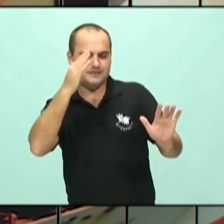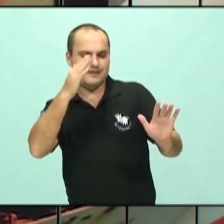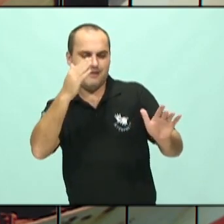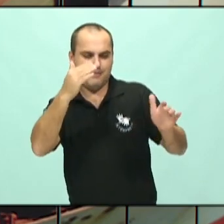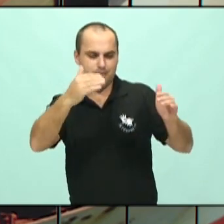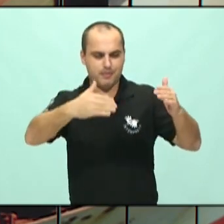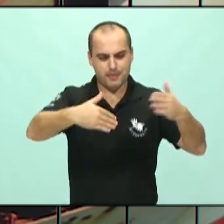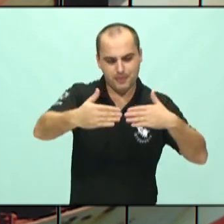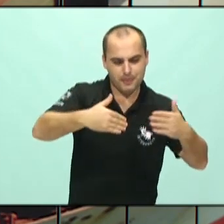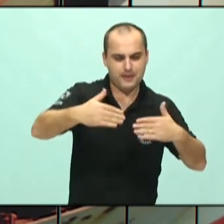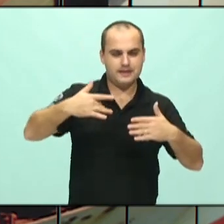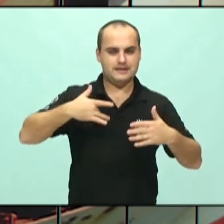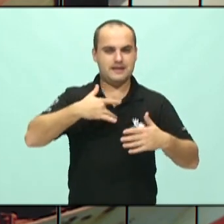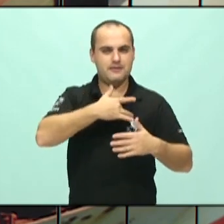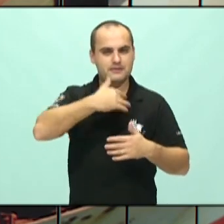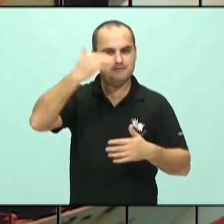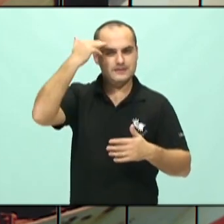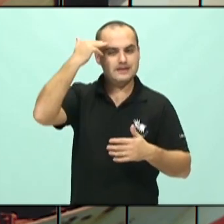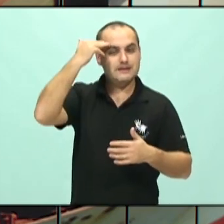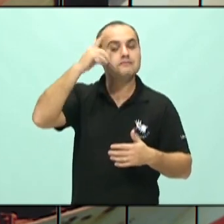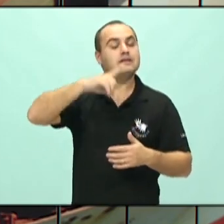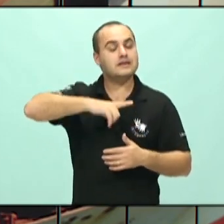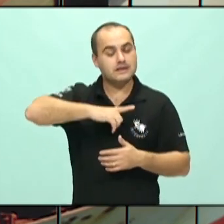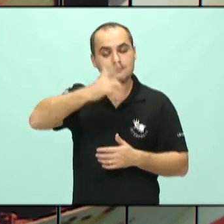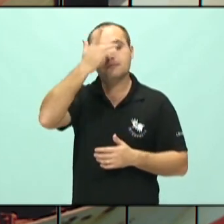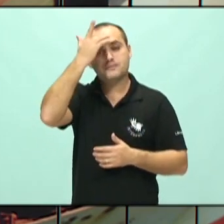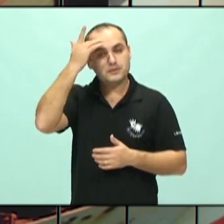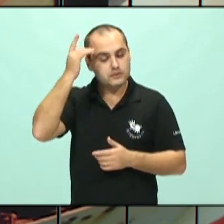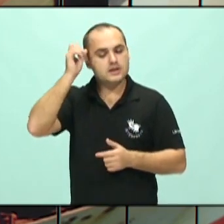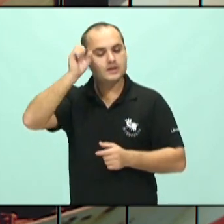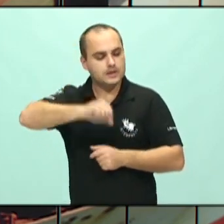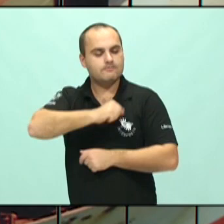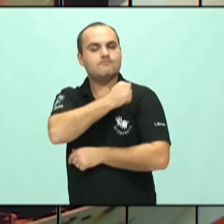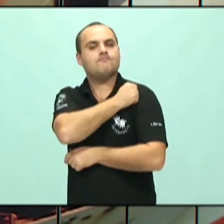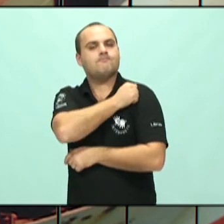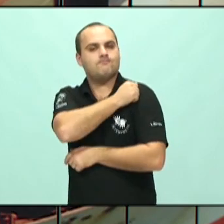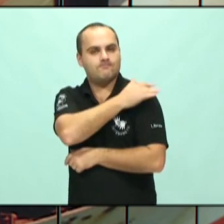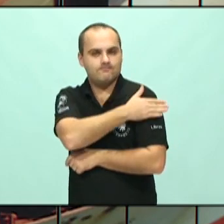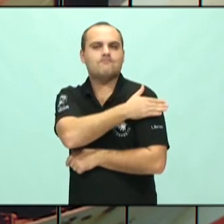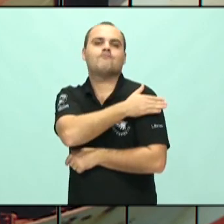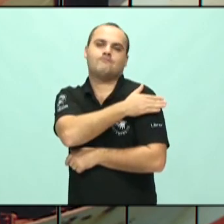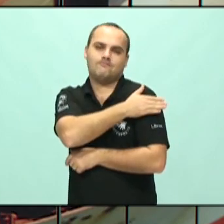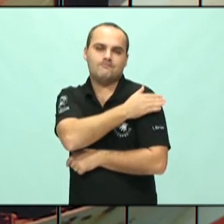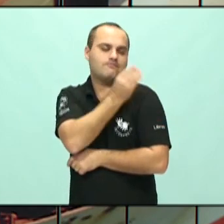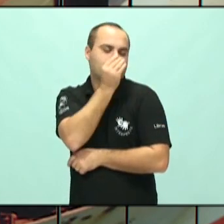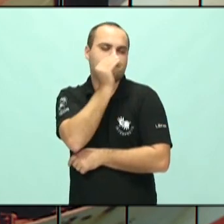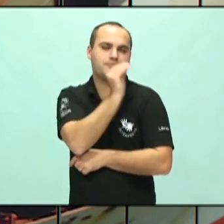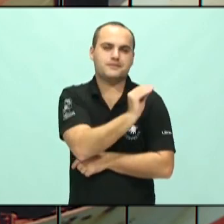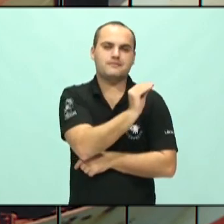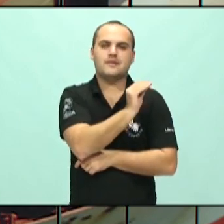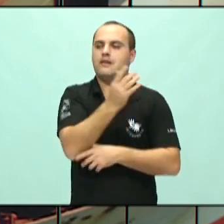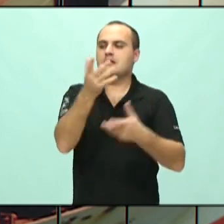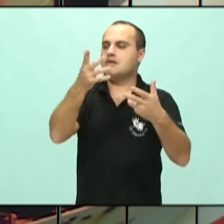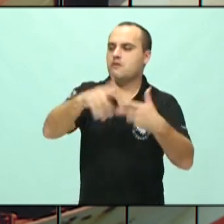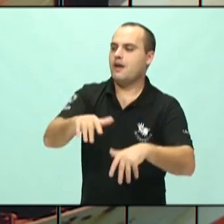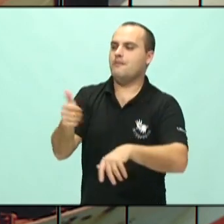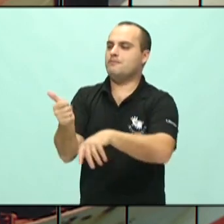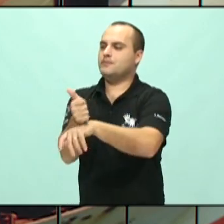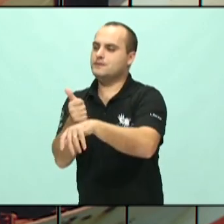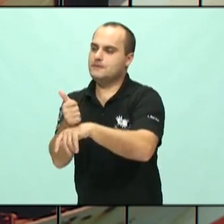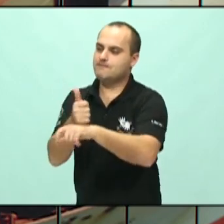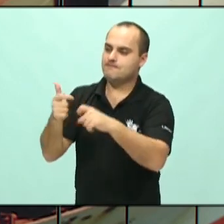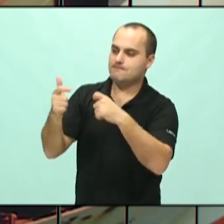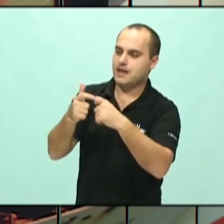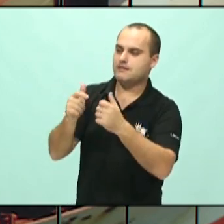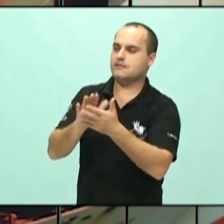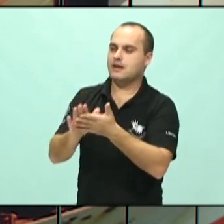abertamente, mesmo assim ainda existem muitas pessoas que têm o preconceito de buscar um profissional, né? Então buscam com queixas